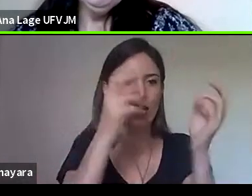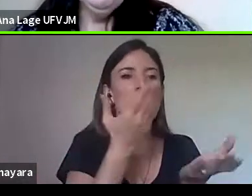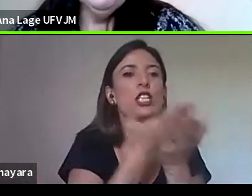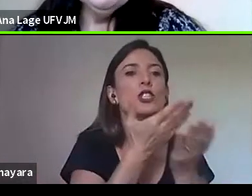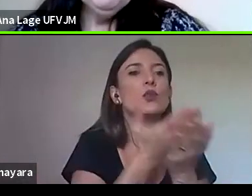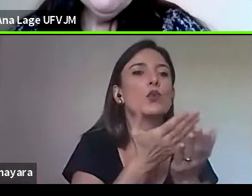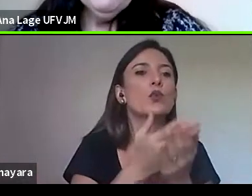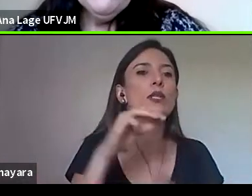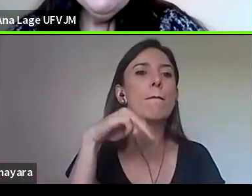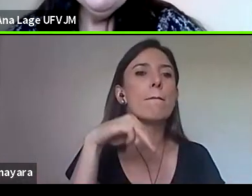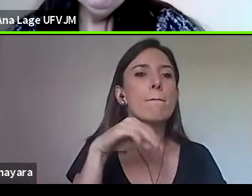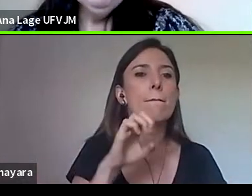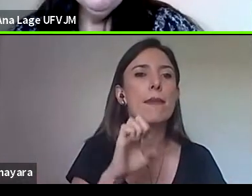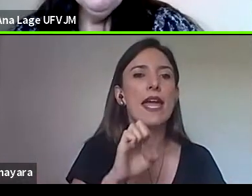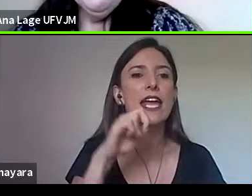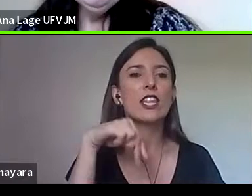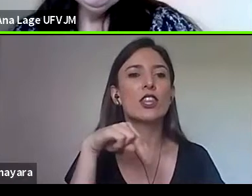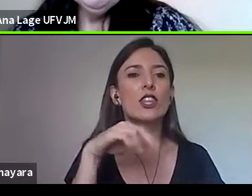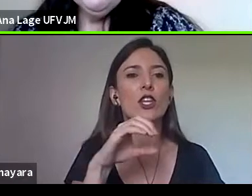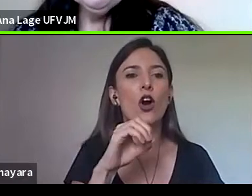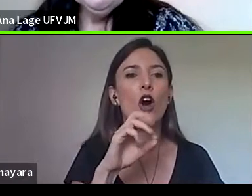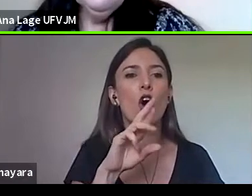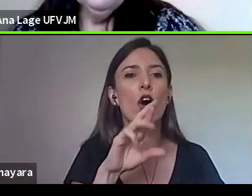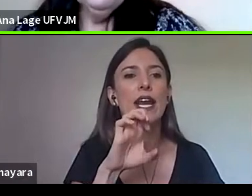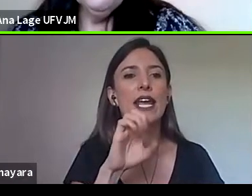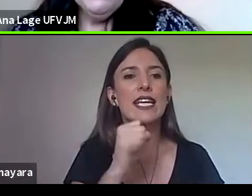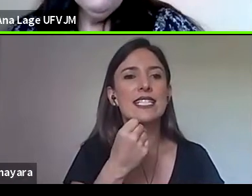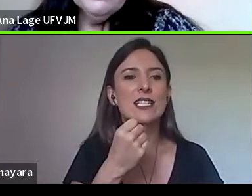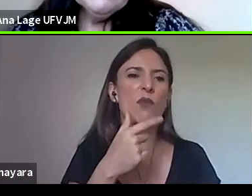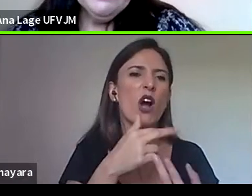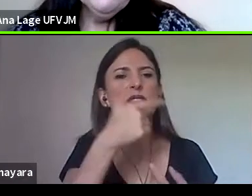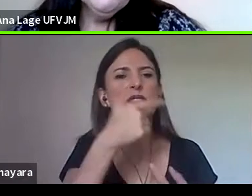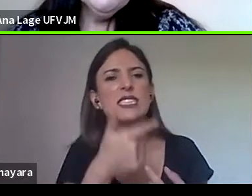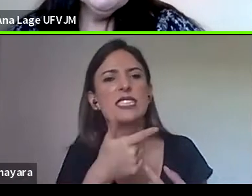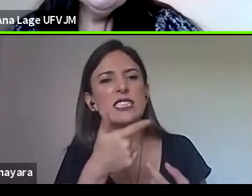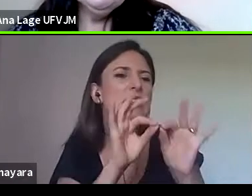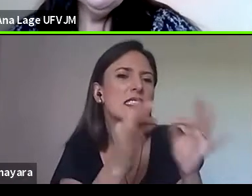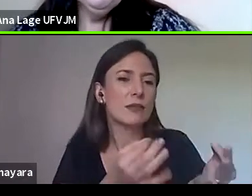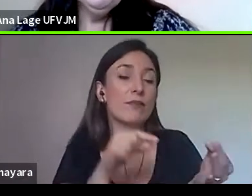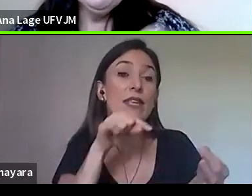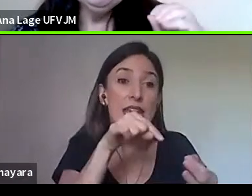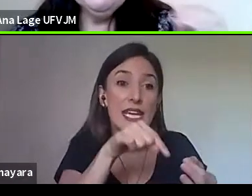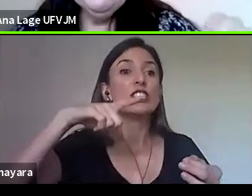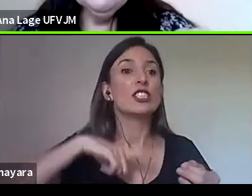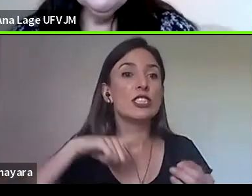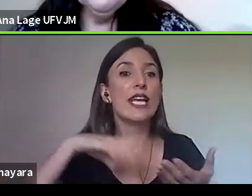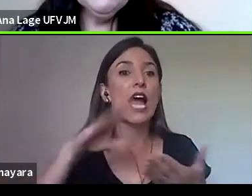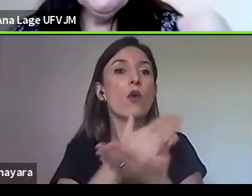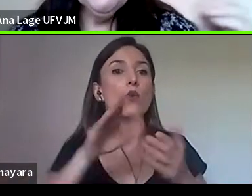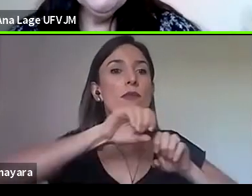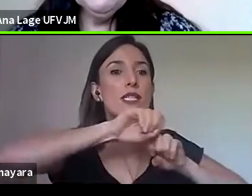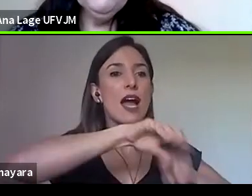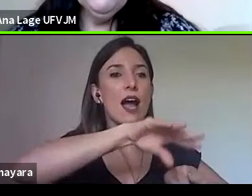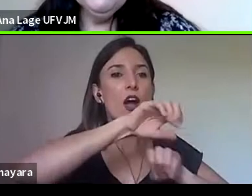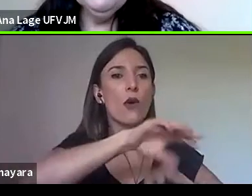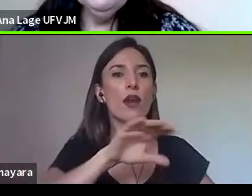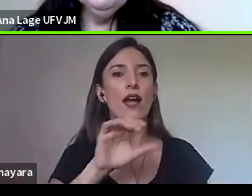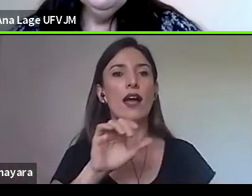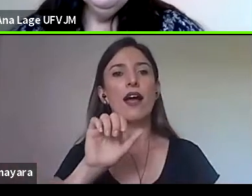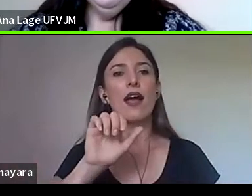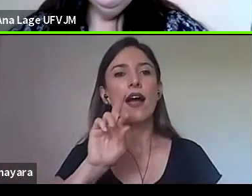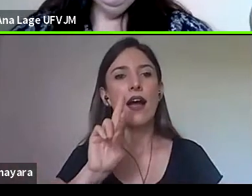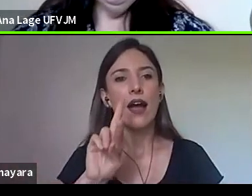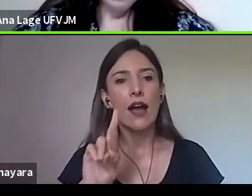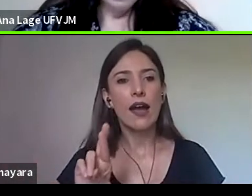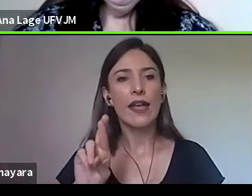estudos menores previa a instalação de aulas régeas que seria por cadeiras. O que isso significa?